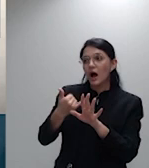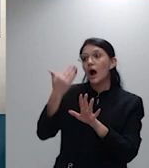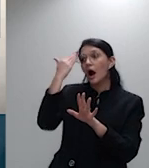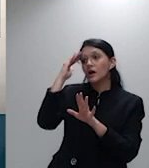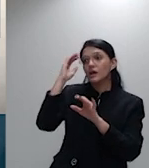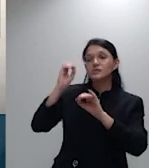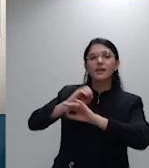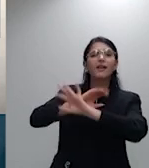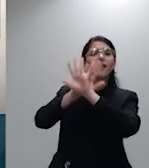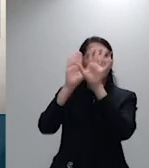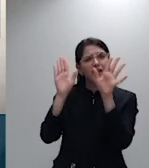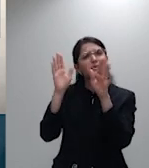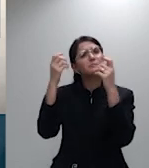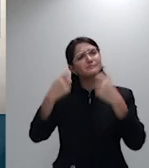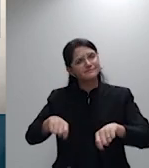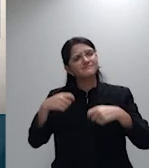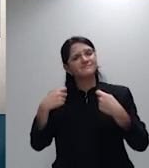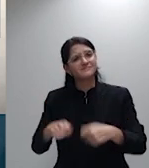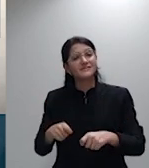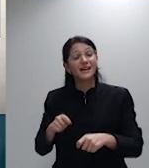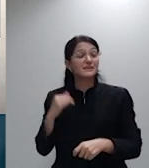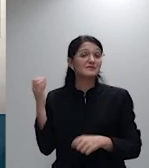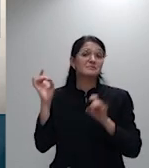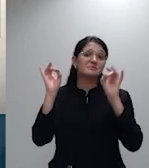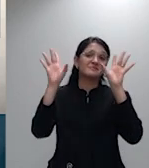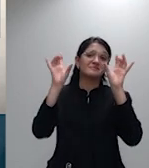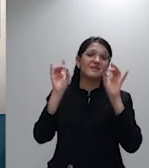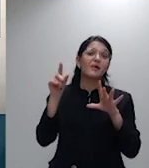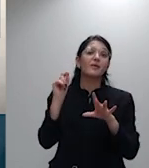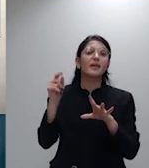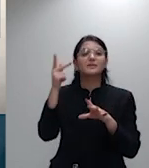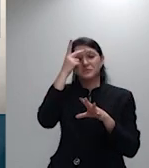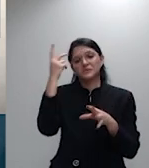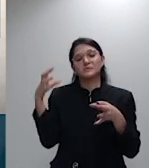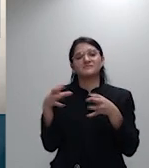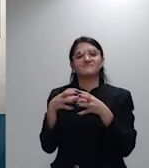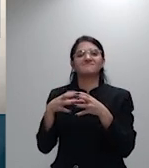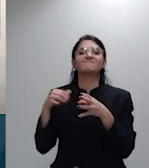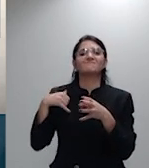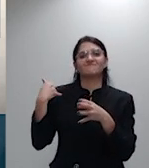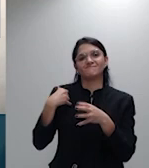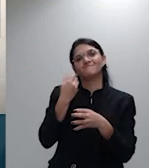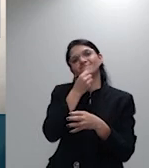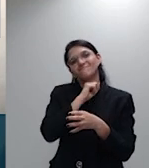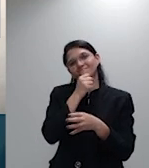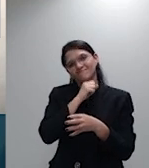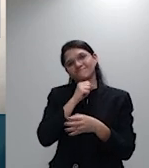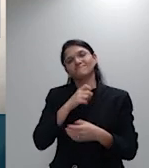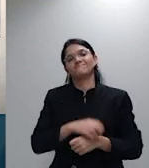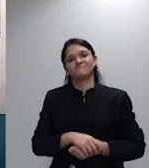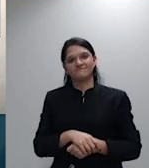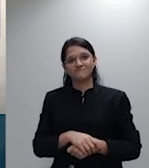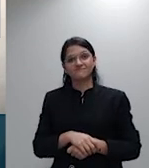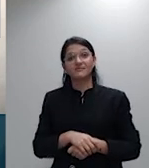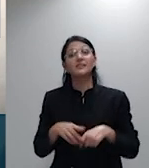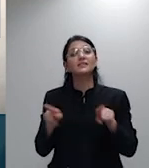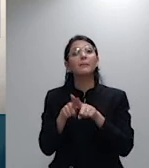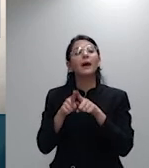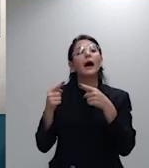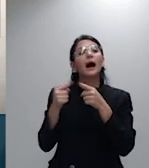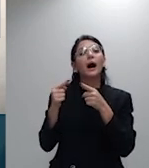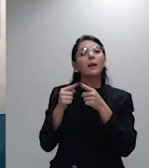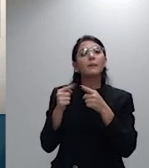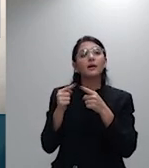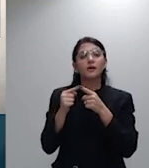atingem a terceira idade e quanto a questão do ônus probatório inspirado no nosso código de